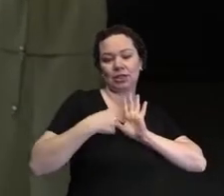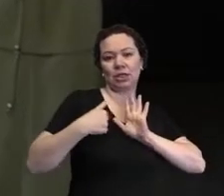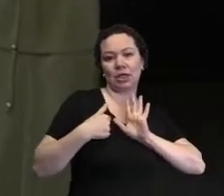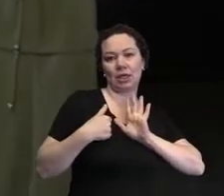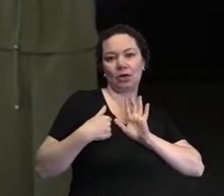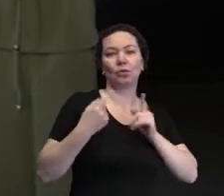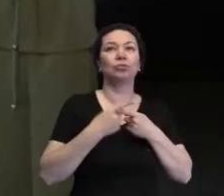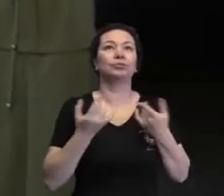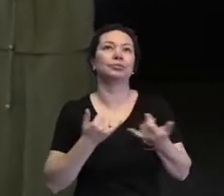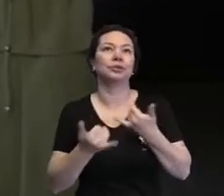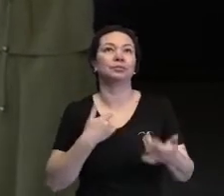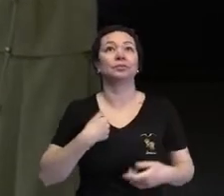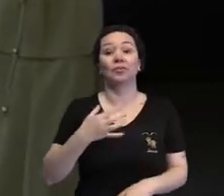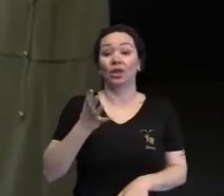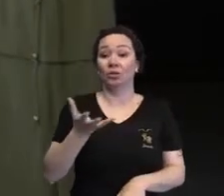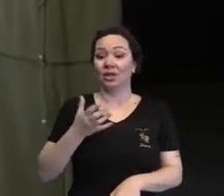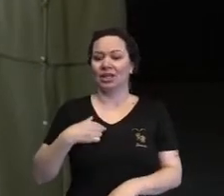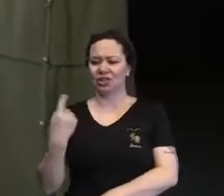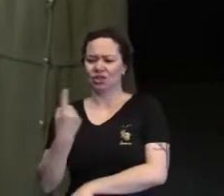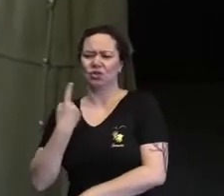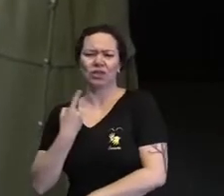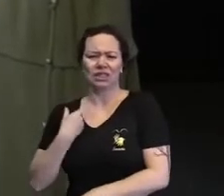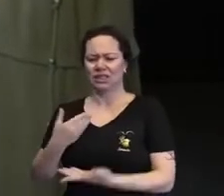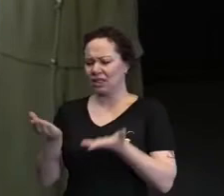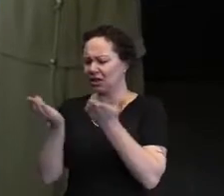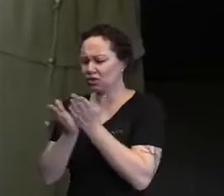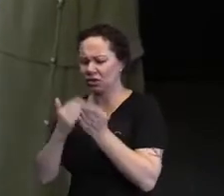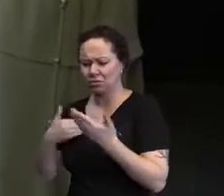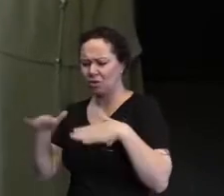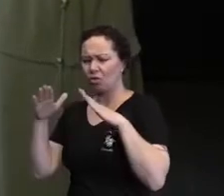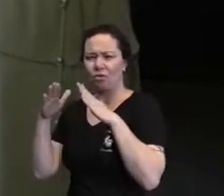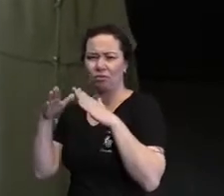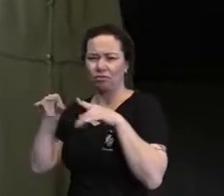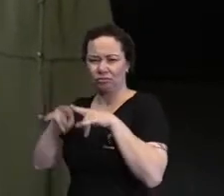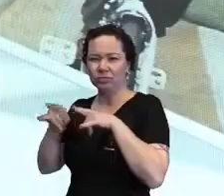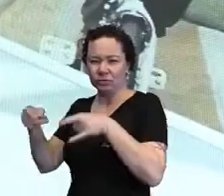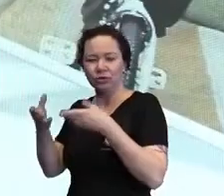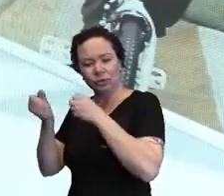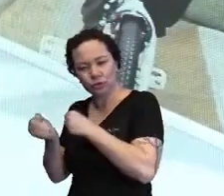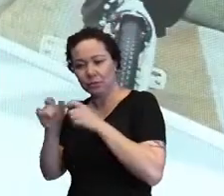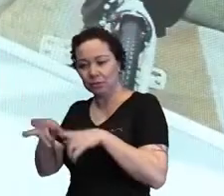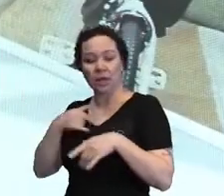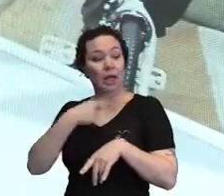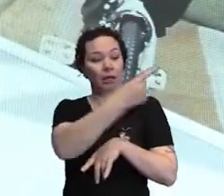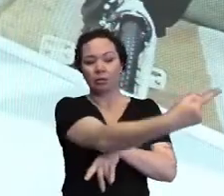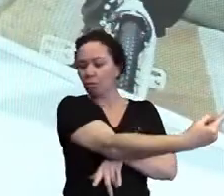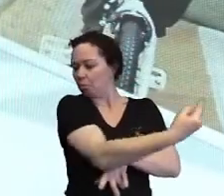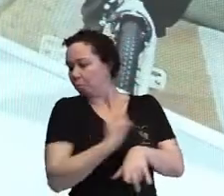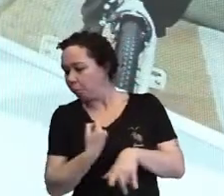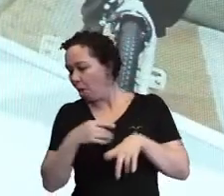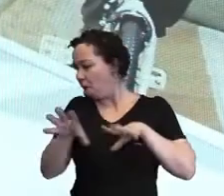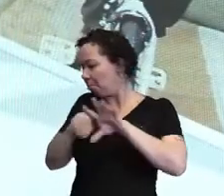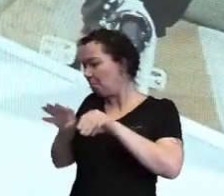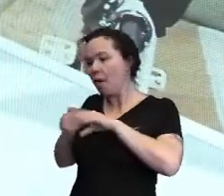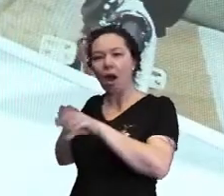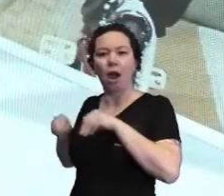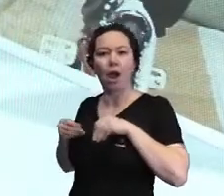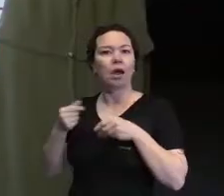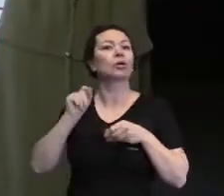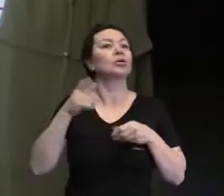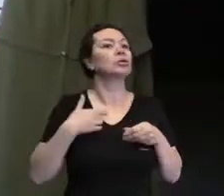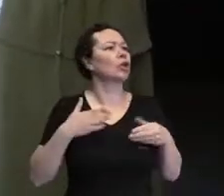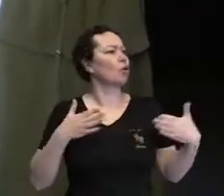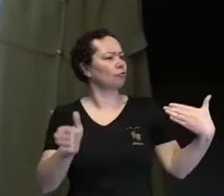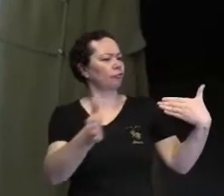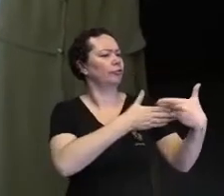Às vezes, eu queria ficar sozinha no meu quarto, estudando, fazendo minhas coisas. Ele entrava lá, mexendo nas minhas coisas. E aí, que acontecia? Eu fechava